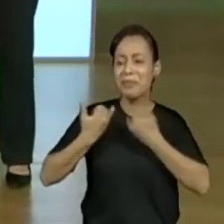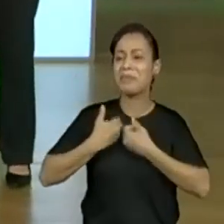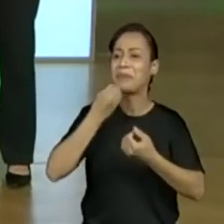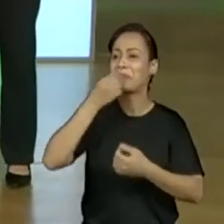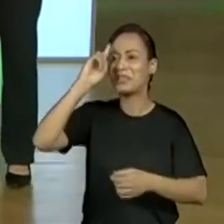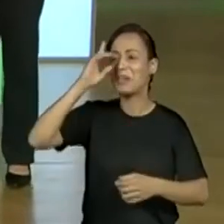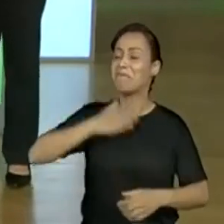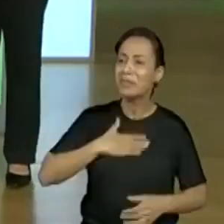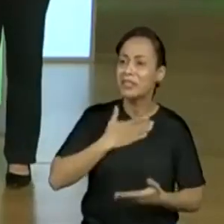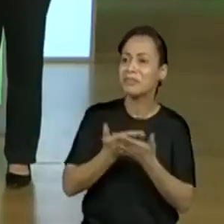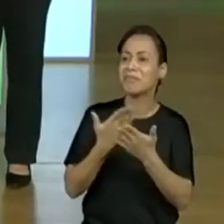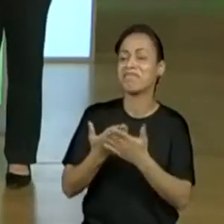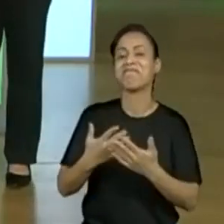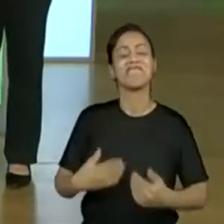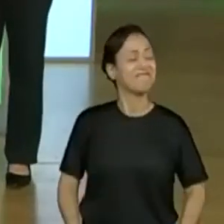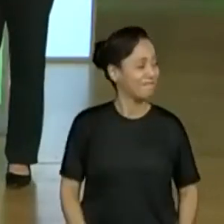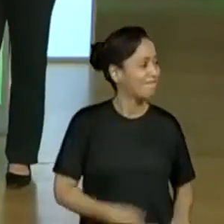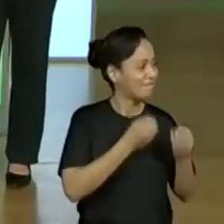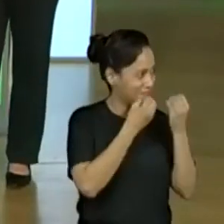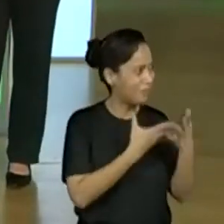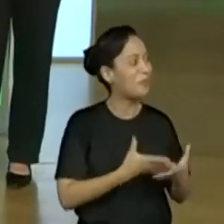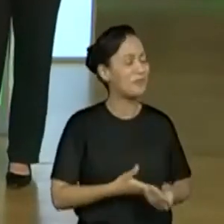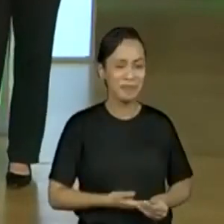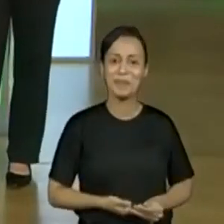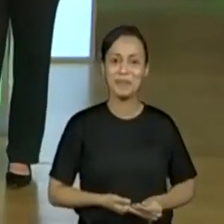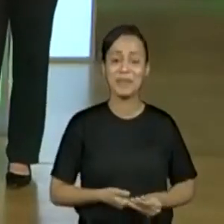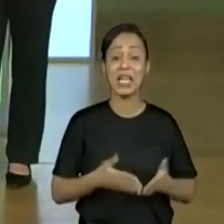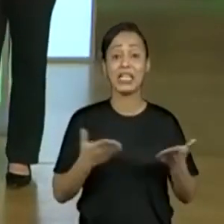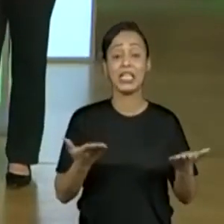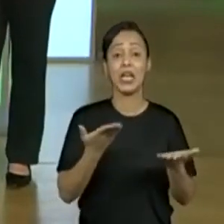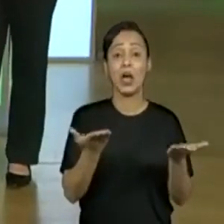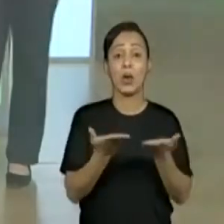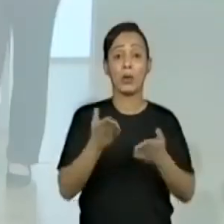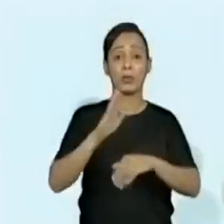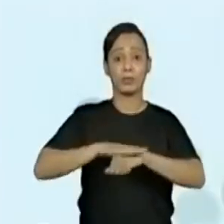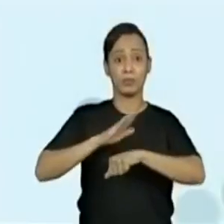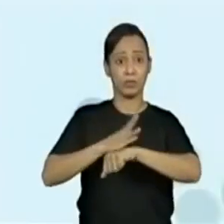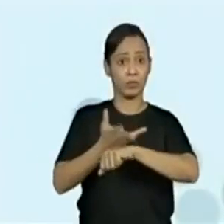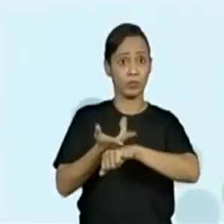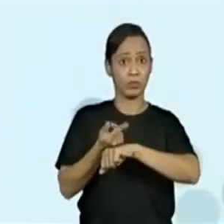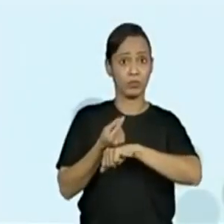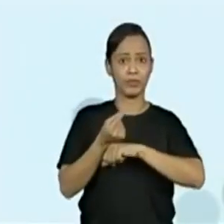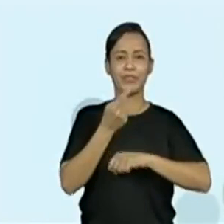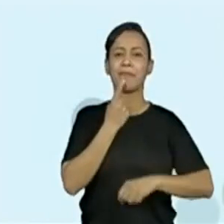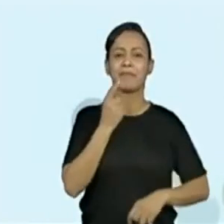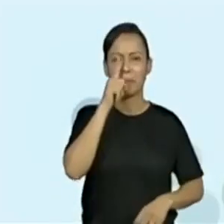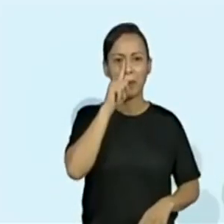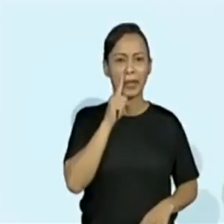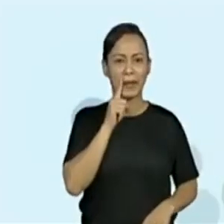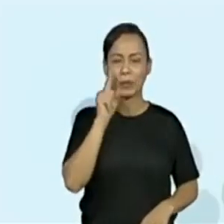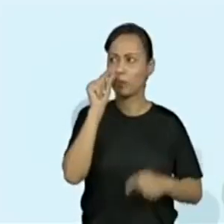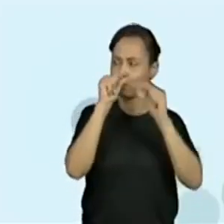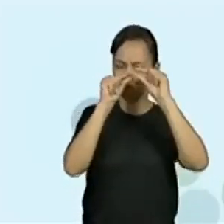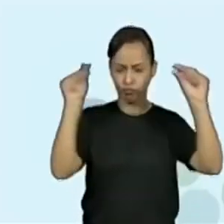É um prazer. Que bom que estão conosco. Eu destaquei aqui na nossa habilidade, além de sequências ordenadas,